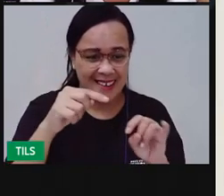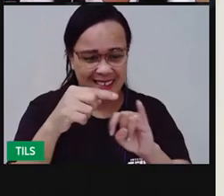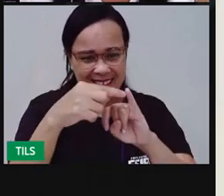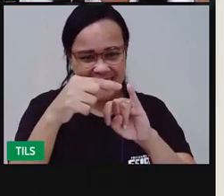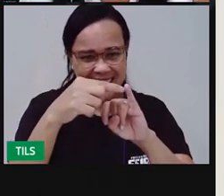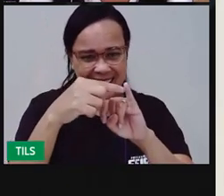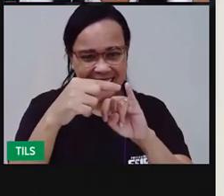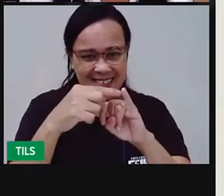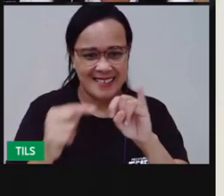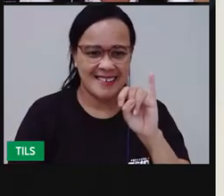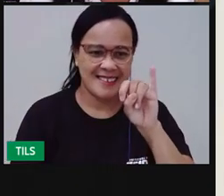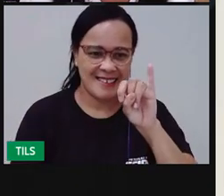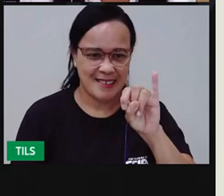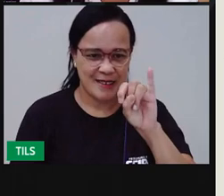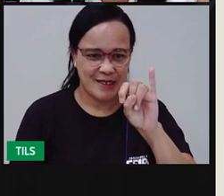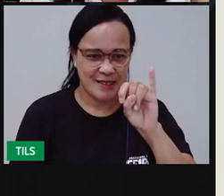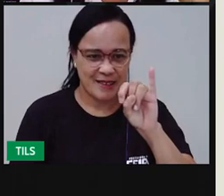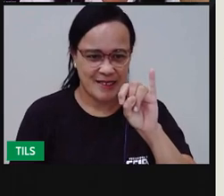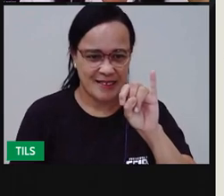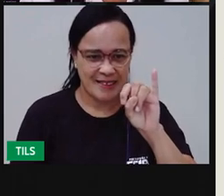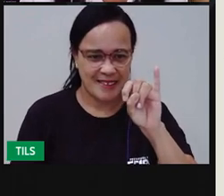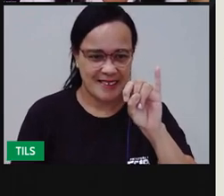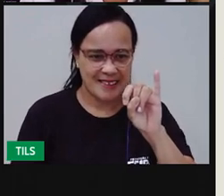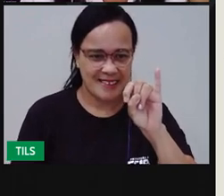Eu sou o seu vizinho. vizinho.